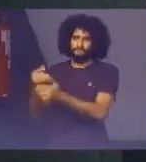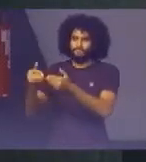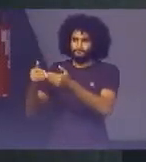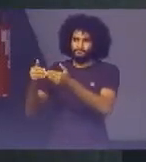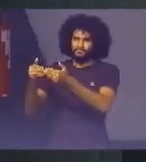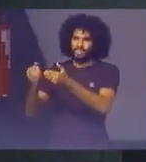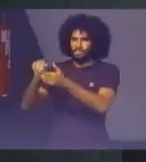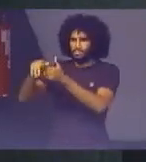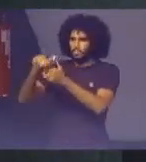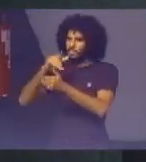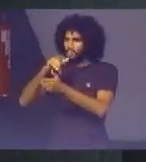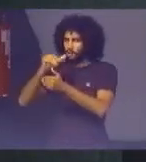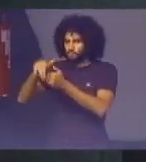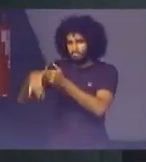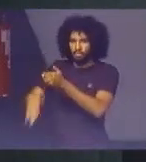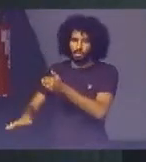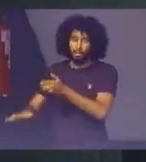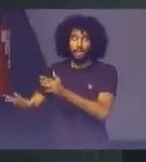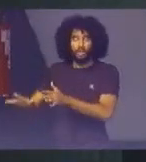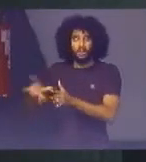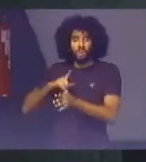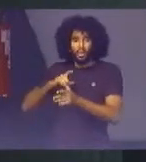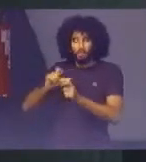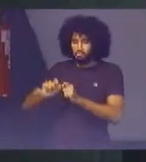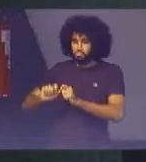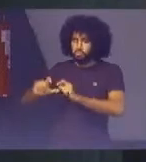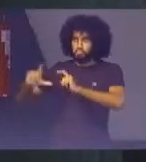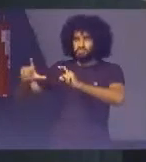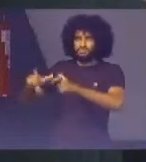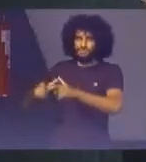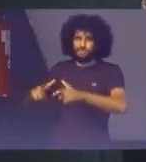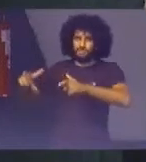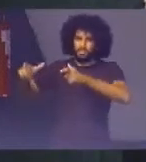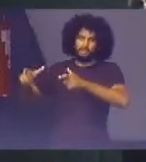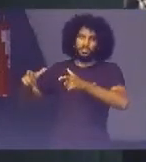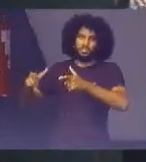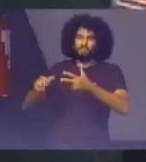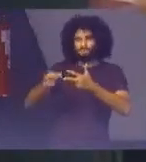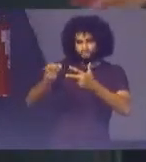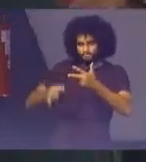volume Gigantesco Para o poder judiciário Porque nós